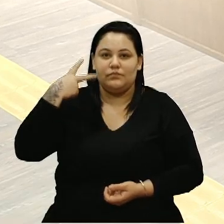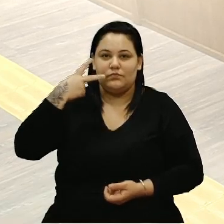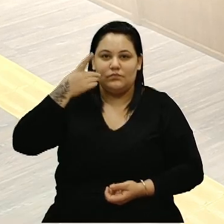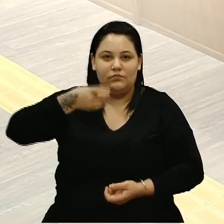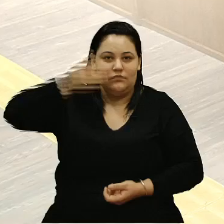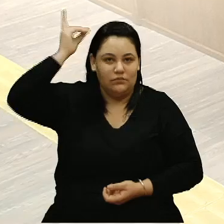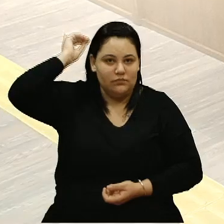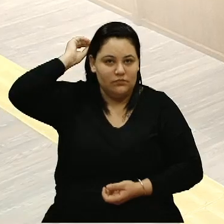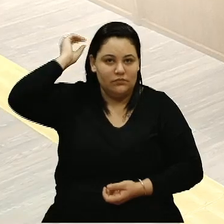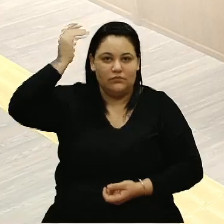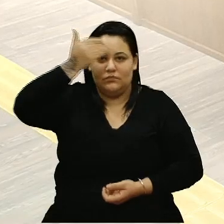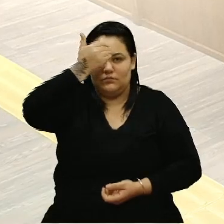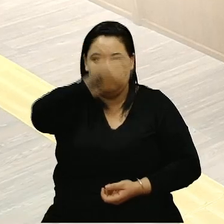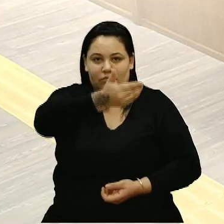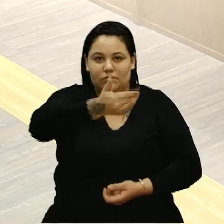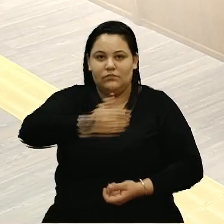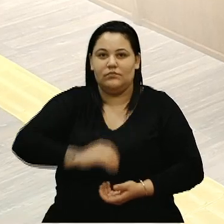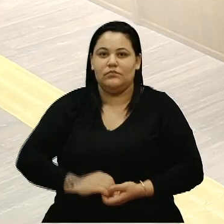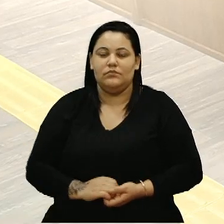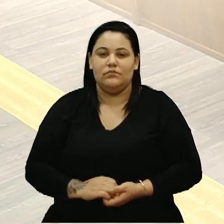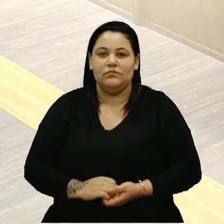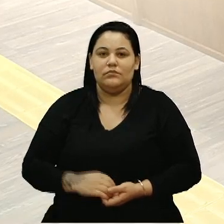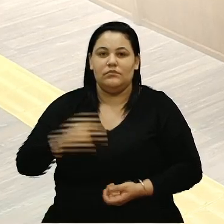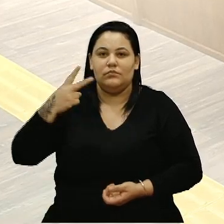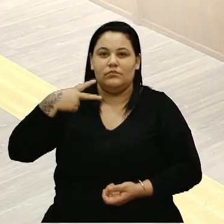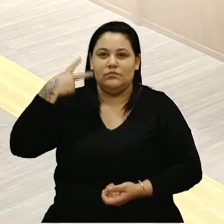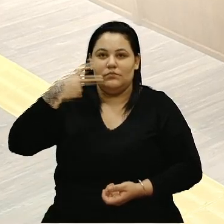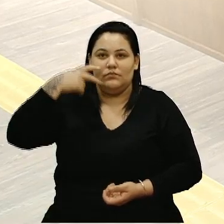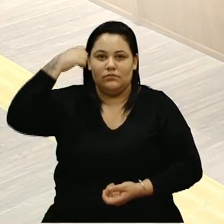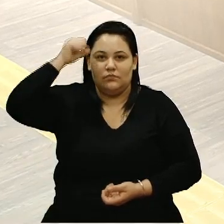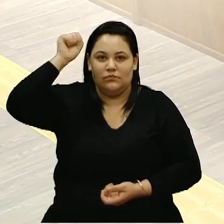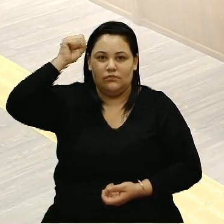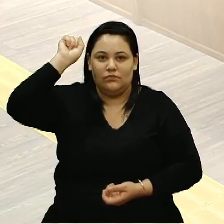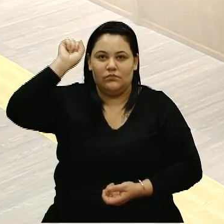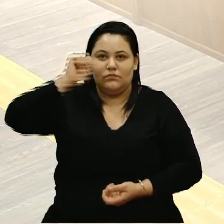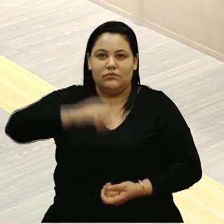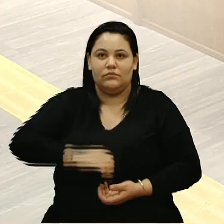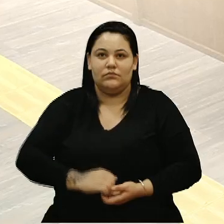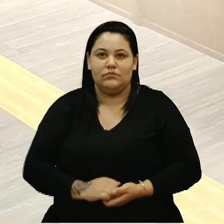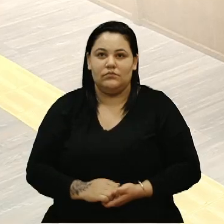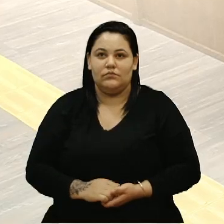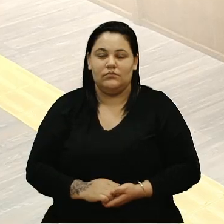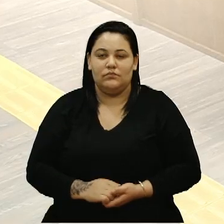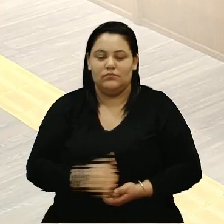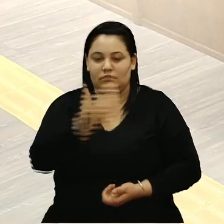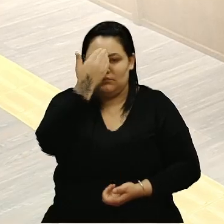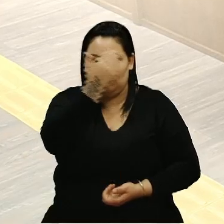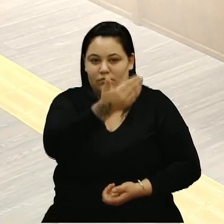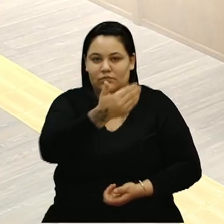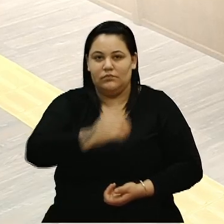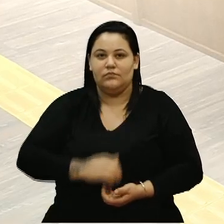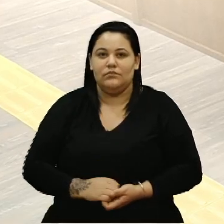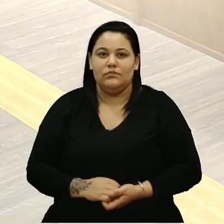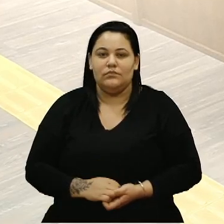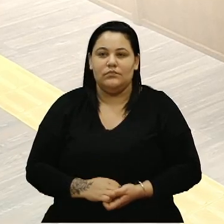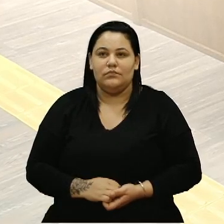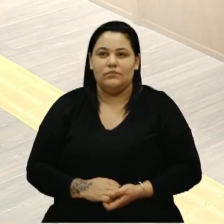Gil, agradece e abre mão. Vereador Clóvis Xuxa, agradece e abre mão.